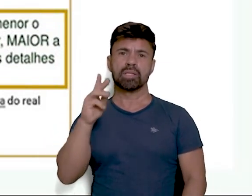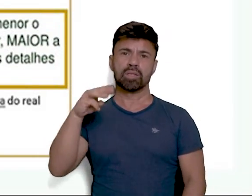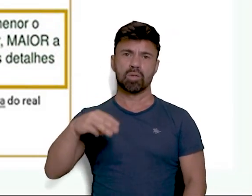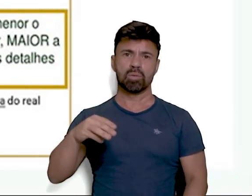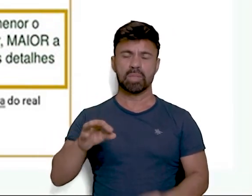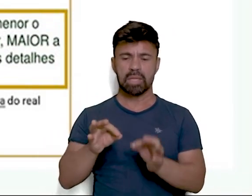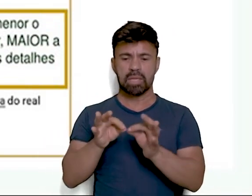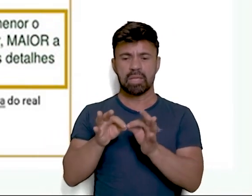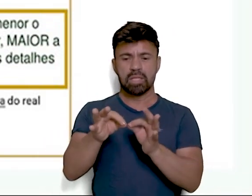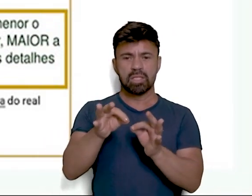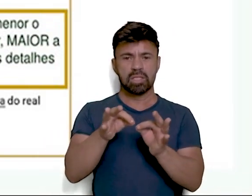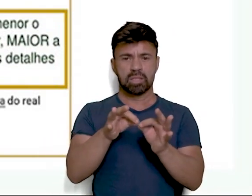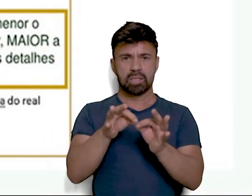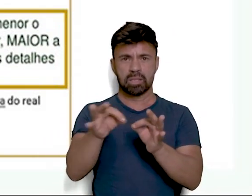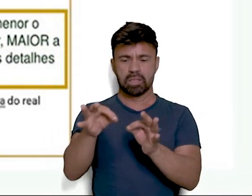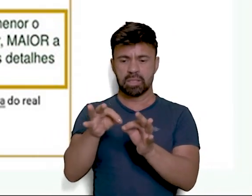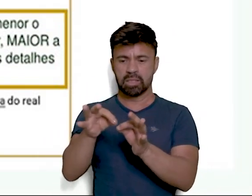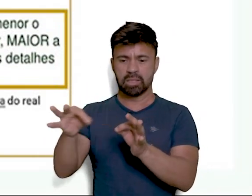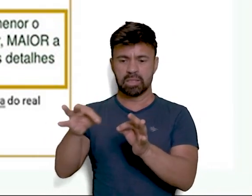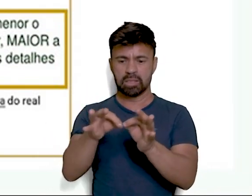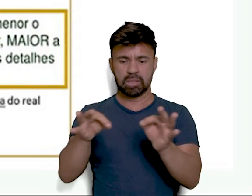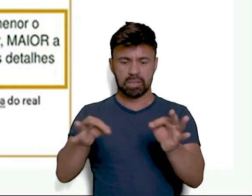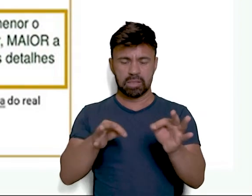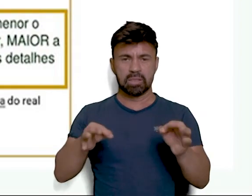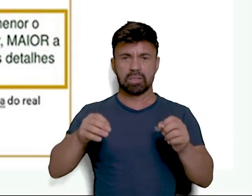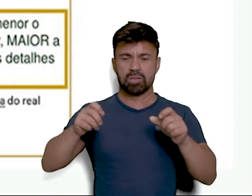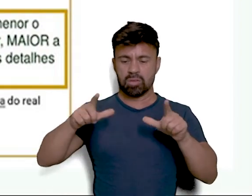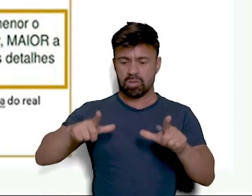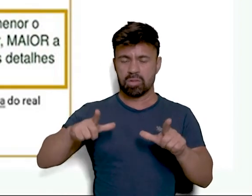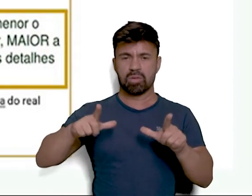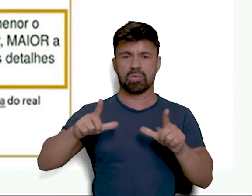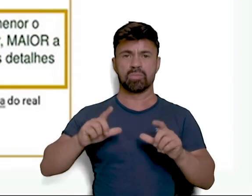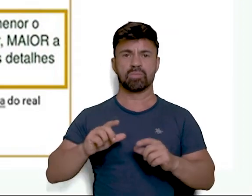de distância a cada centímetro quadrado no mapa.